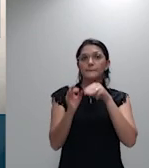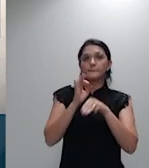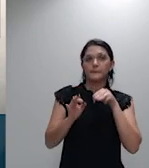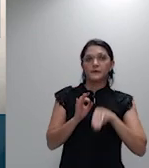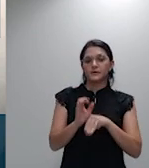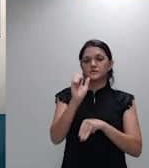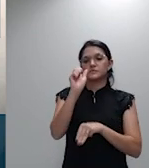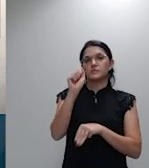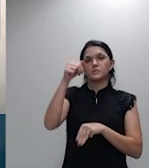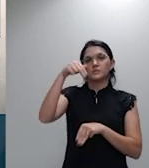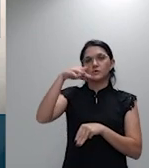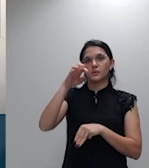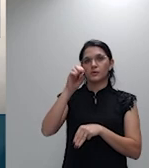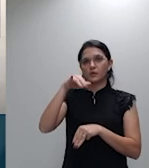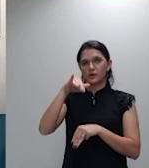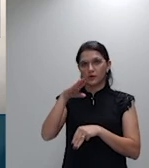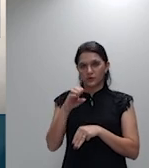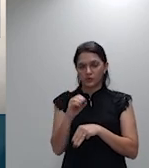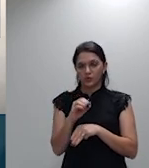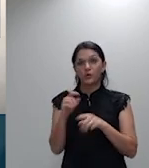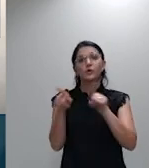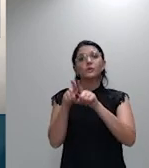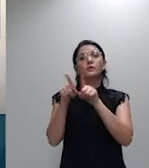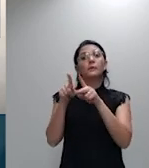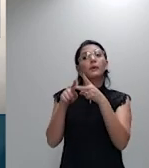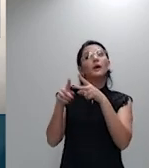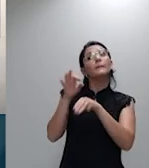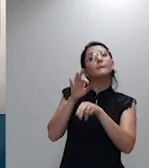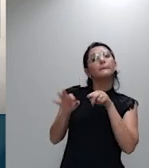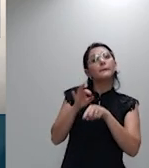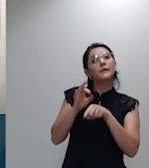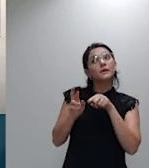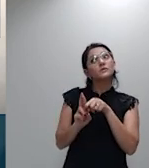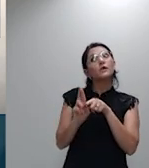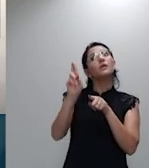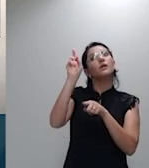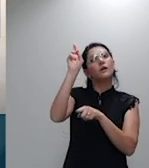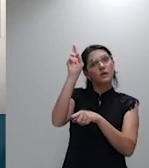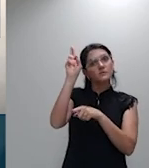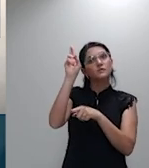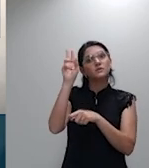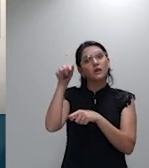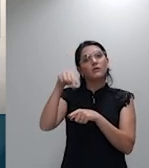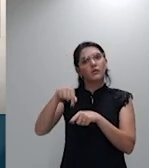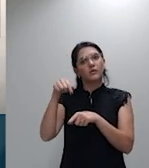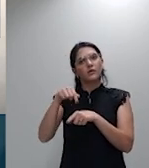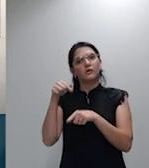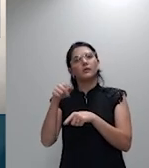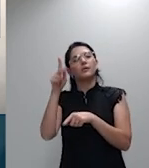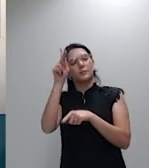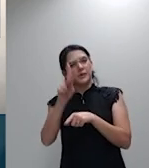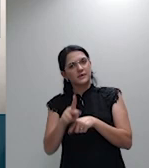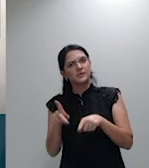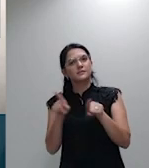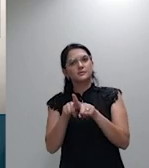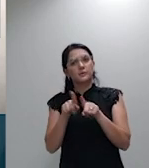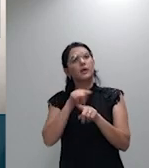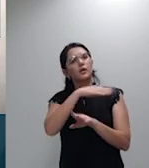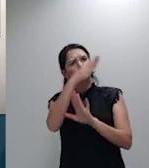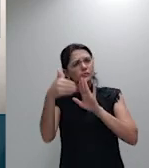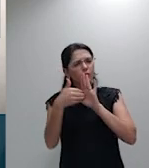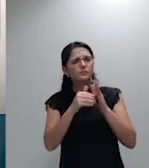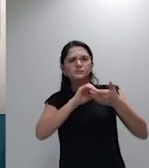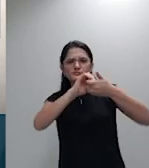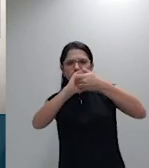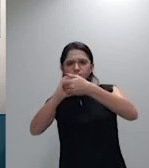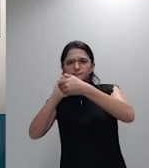senhor ministro Marco Aurélio Belize, relator do recurso pautado para julgamento nas pessoas de quem saúdo os demais. Trata